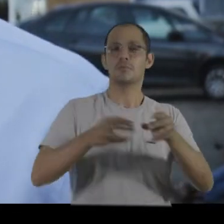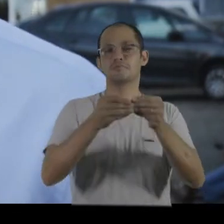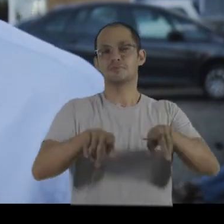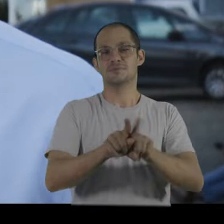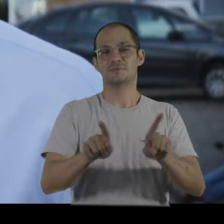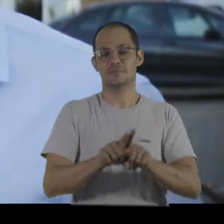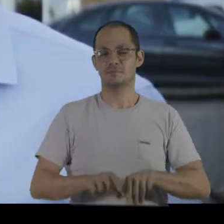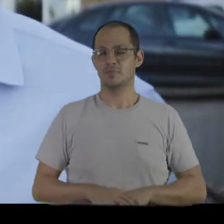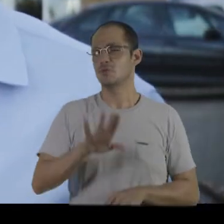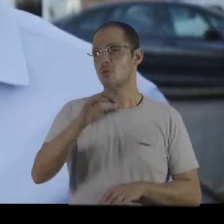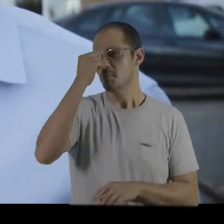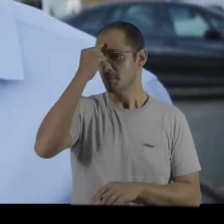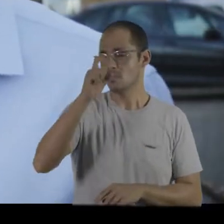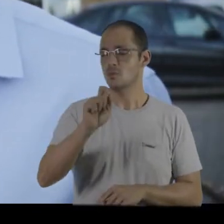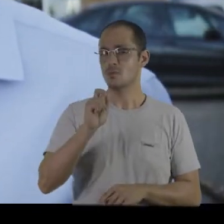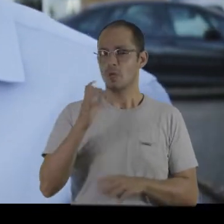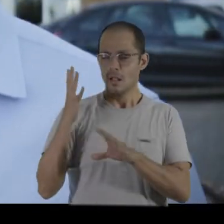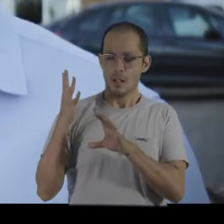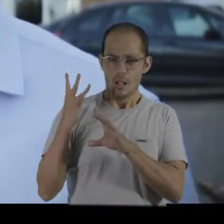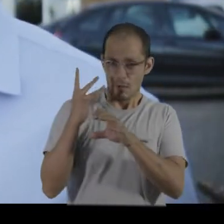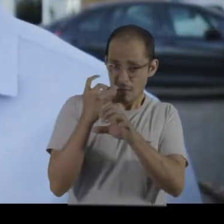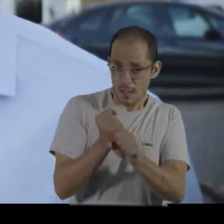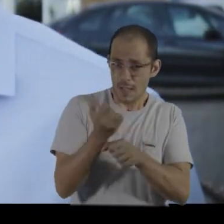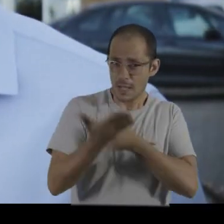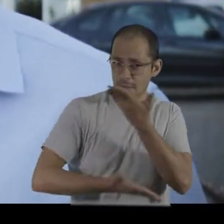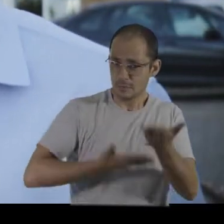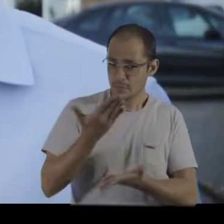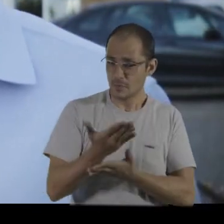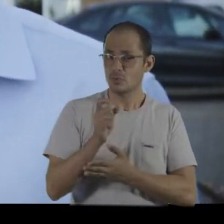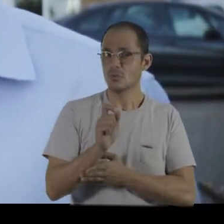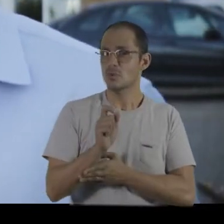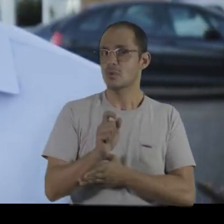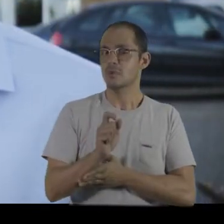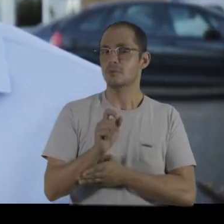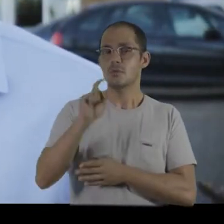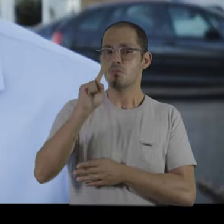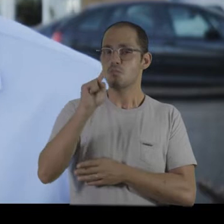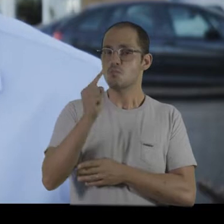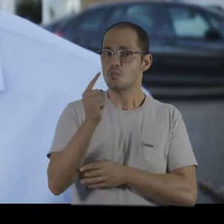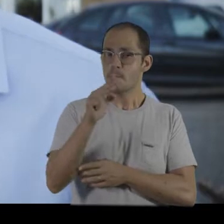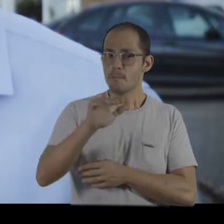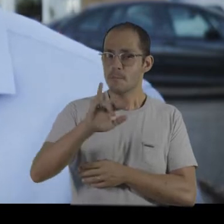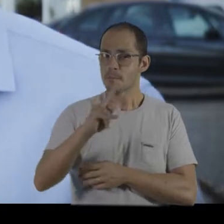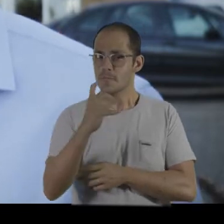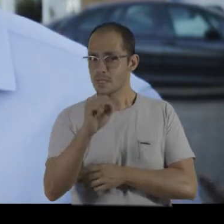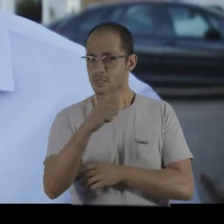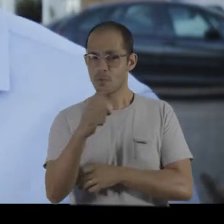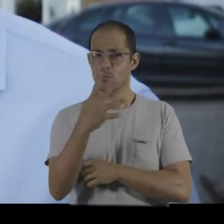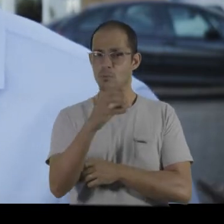muito com isso. Para você ter uma ideia, total de atendimentos, de procedimentos realizados nesse período todo, superou 1 milhão e 400 mil